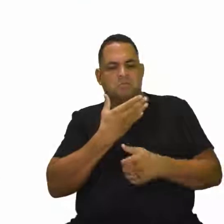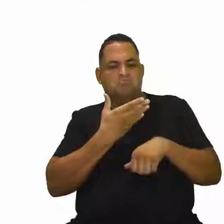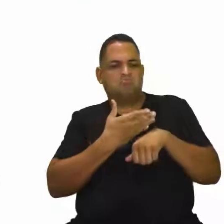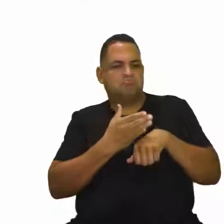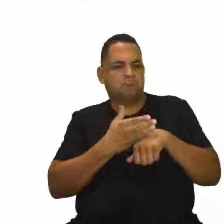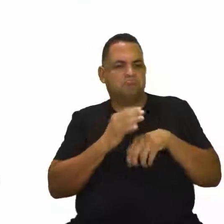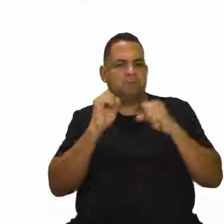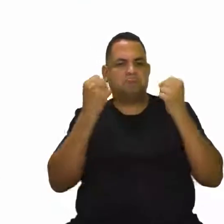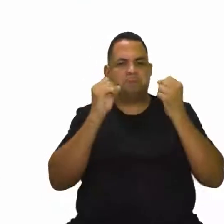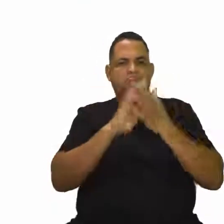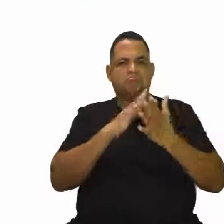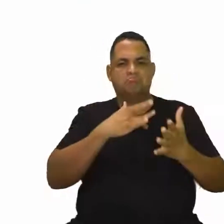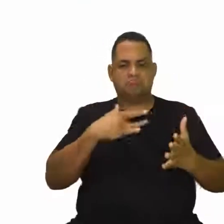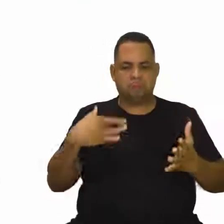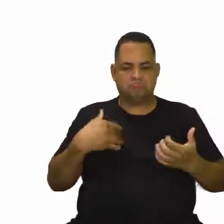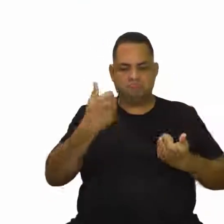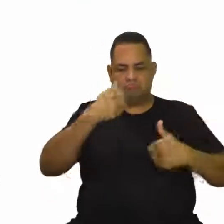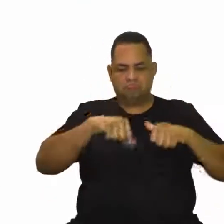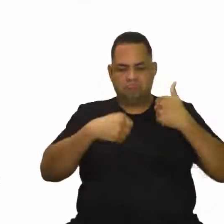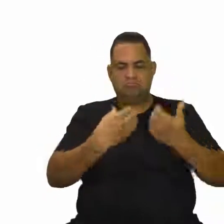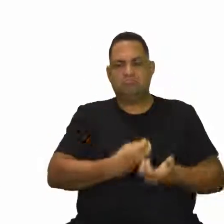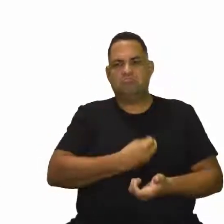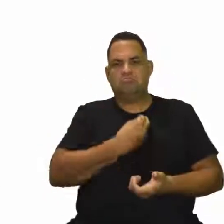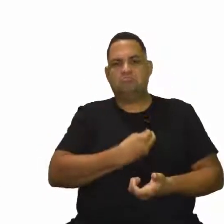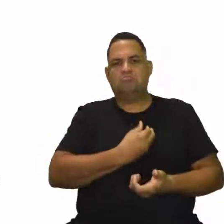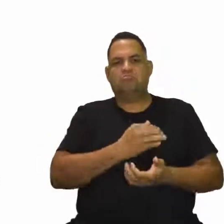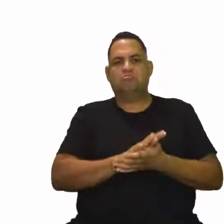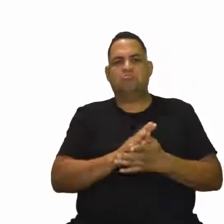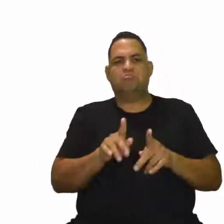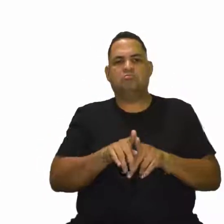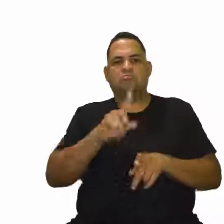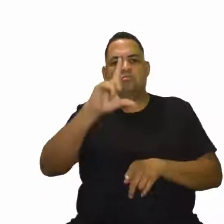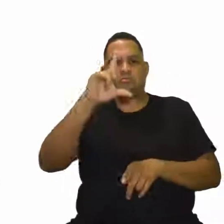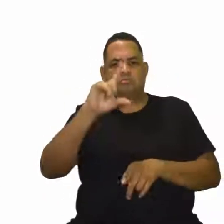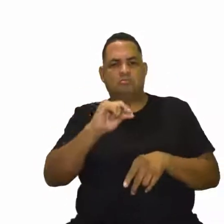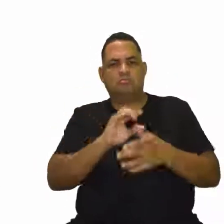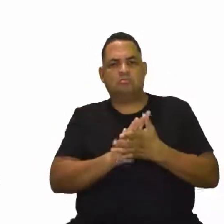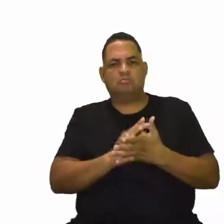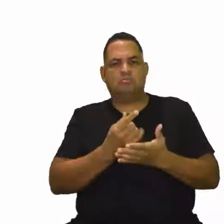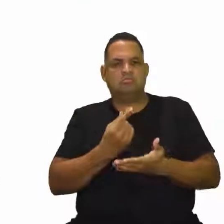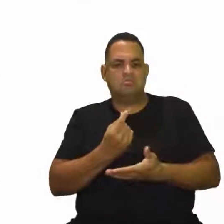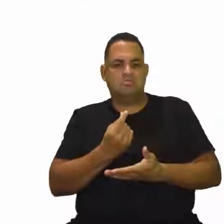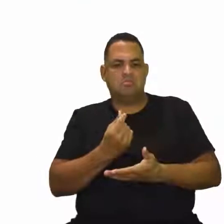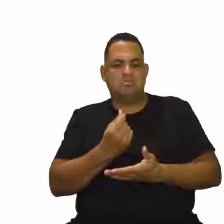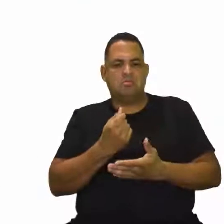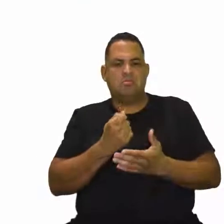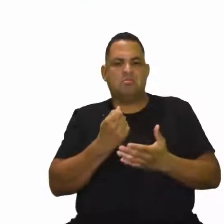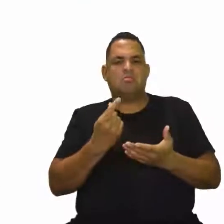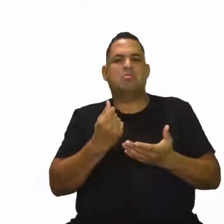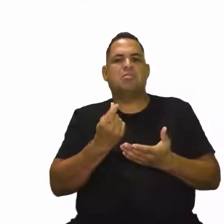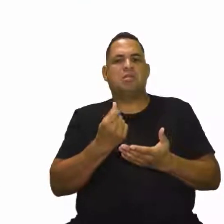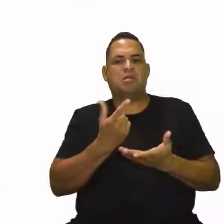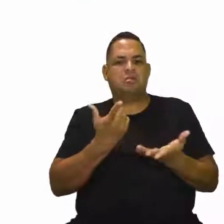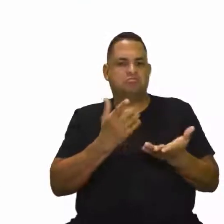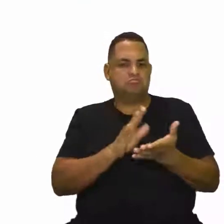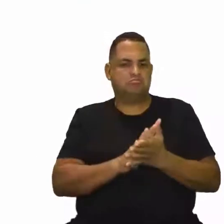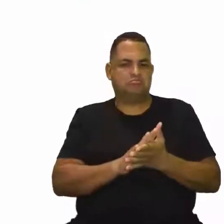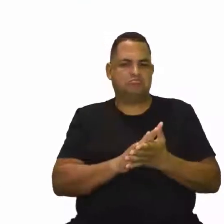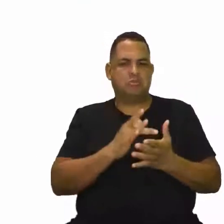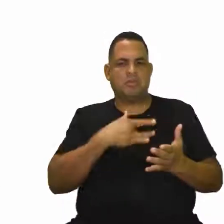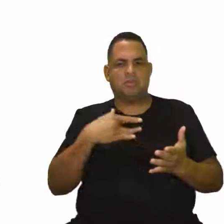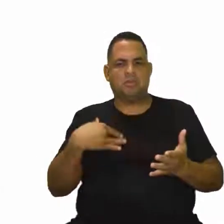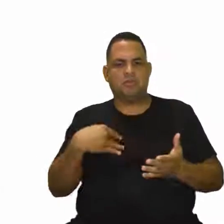desse idoso, a saúde e a qualidade de vida dele. Vai diminuir diversos gastos, né, com saúde, né?